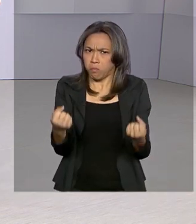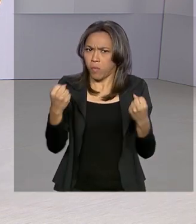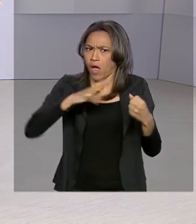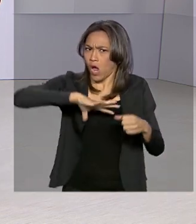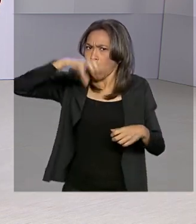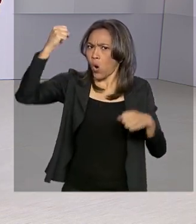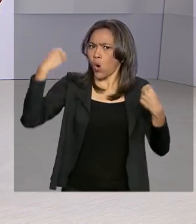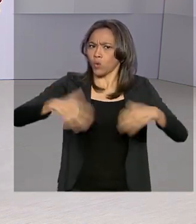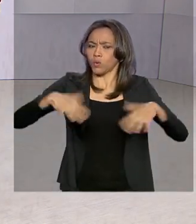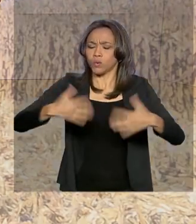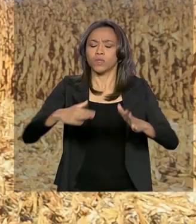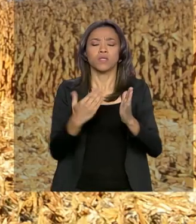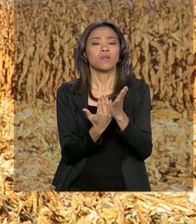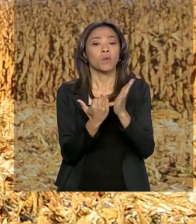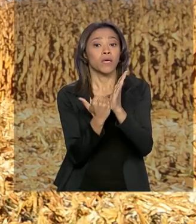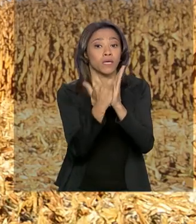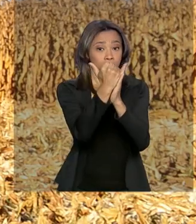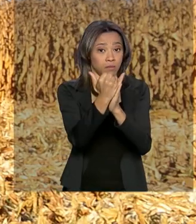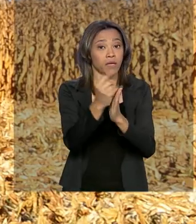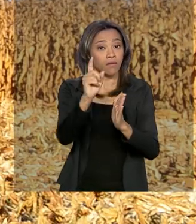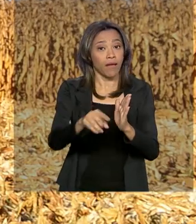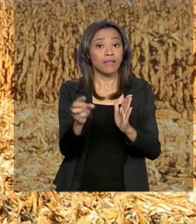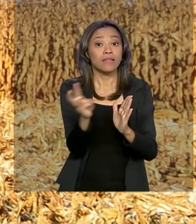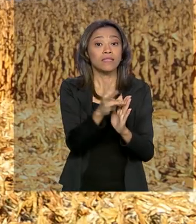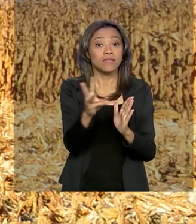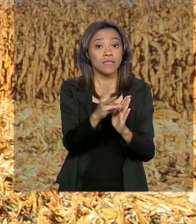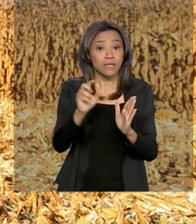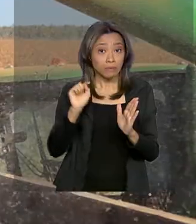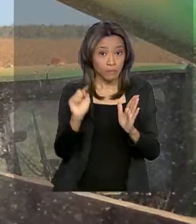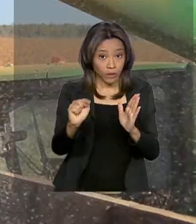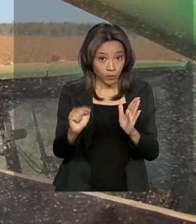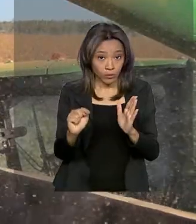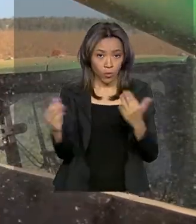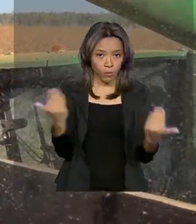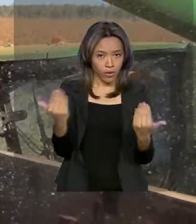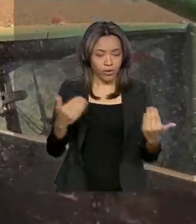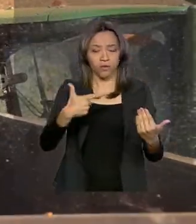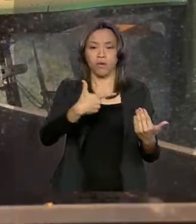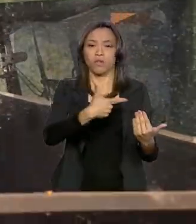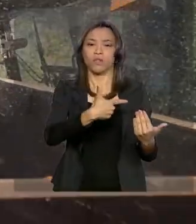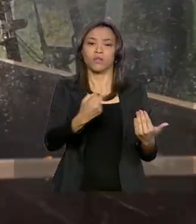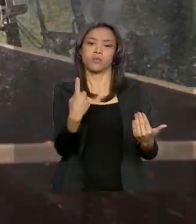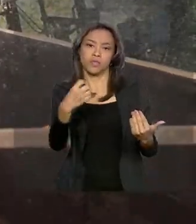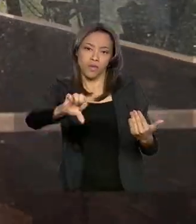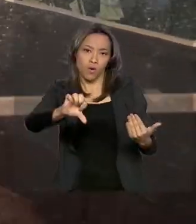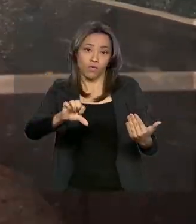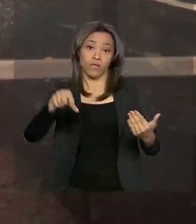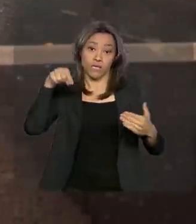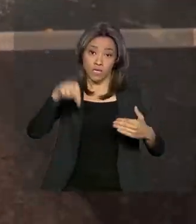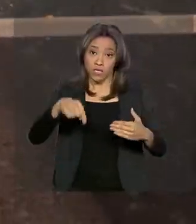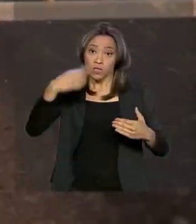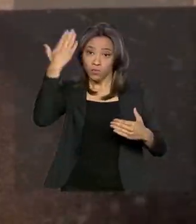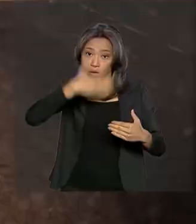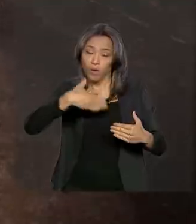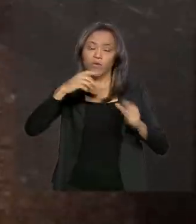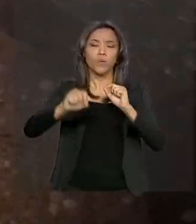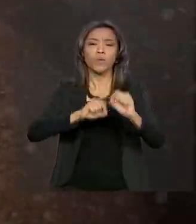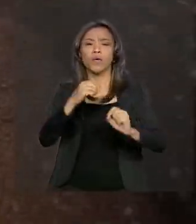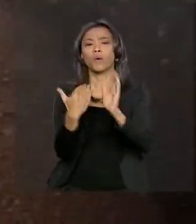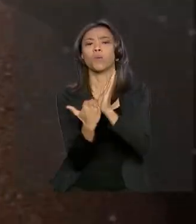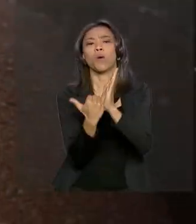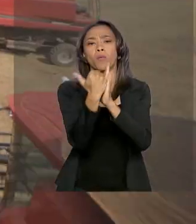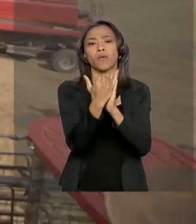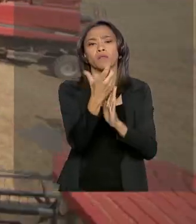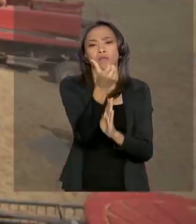mais de 33 mil toneladas em relação a 2019. As estimativas mostram ainda um crescimento de 6